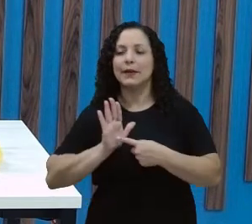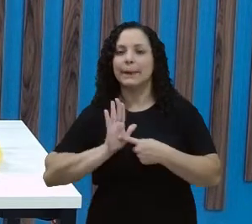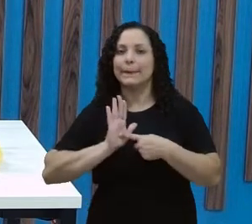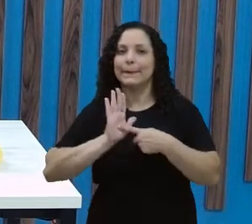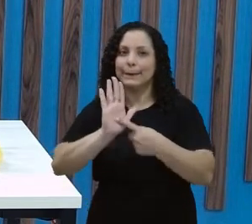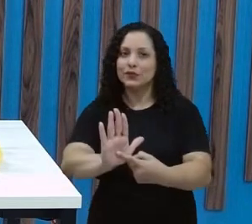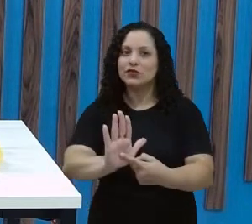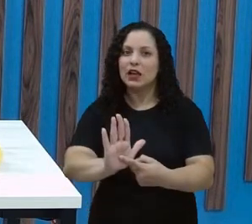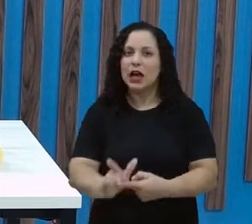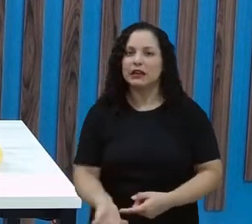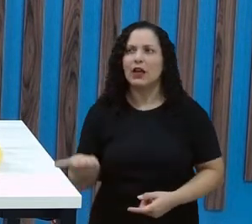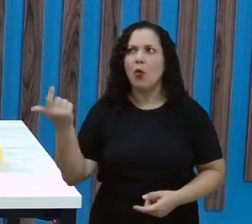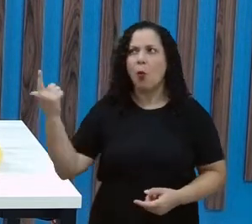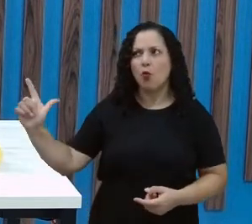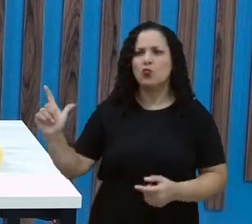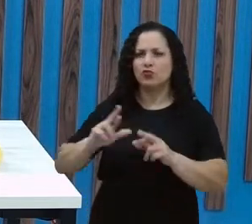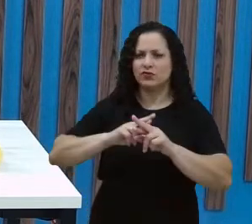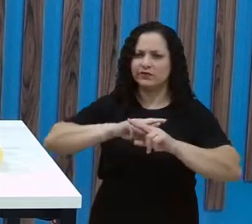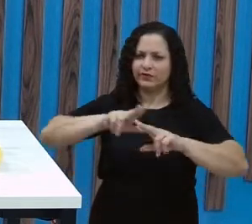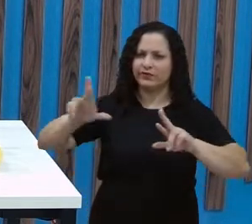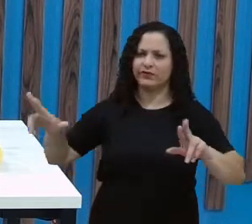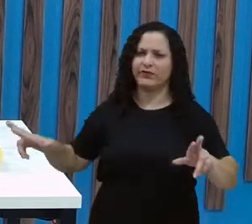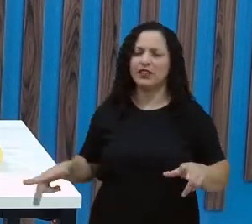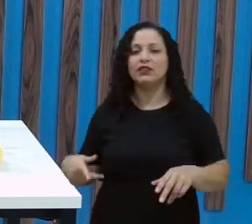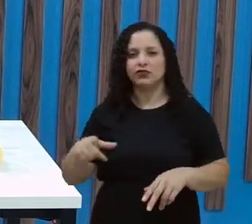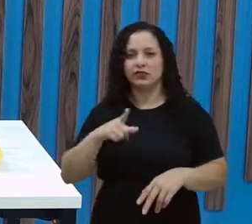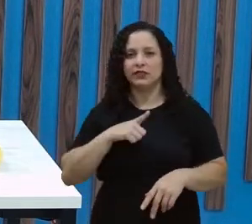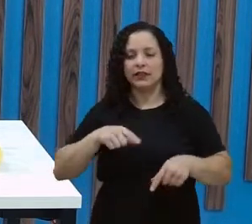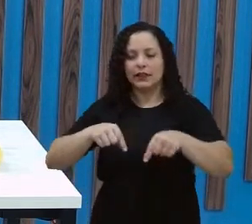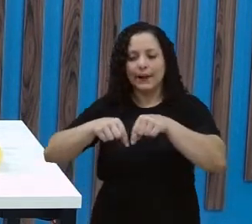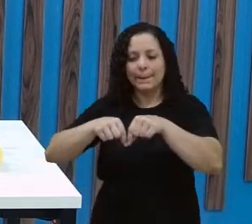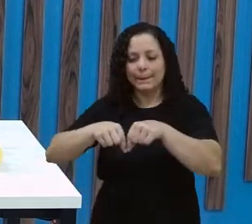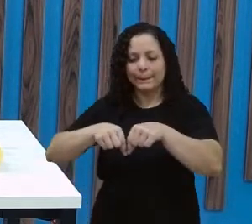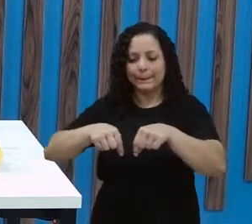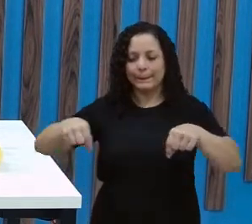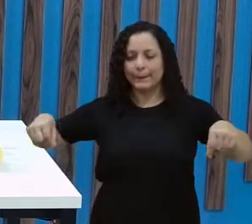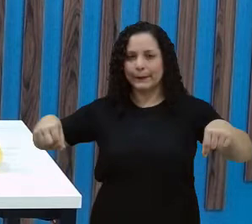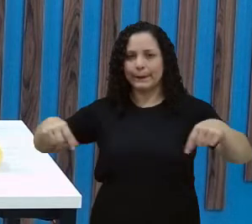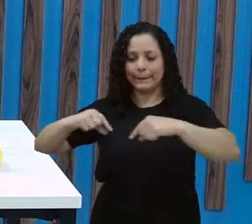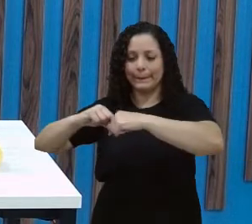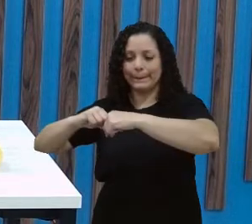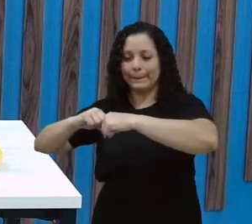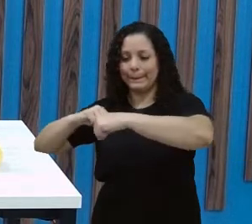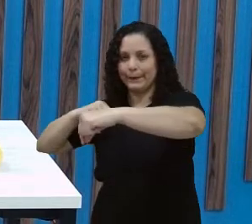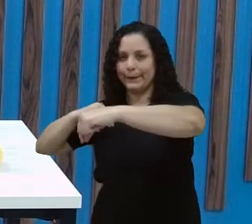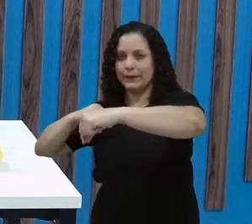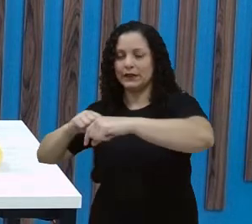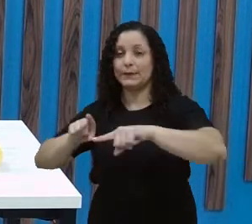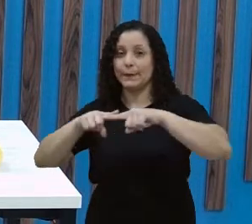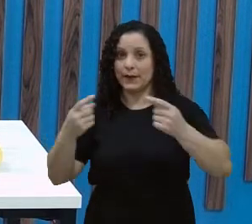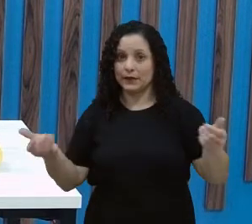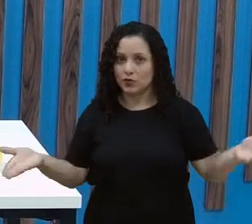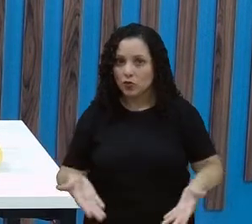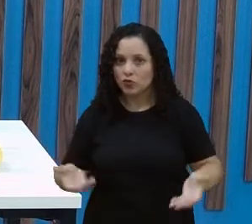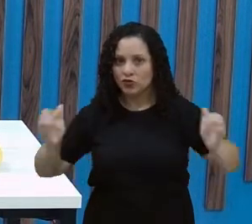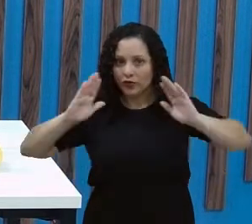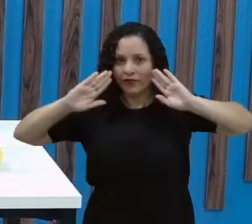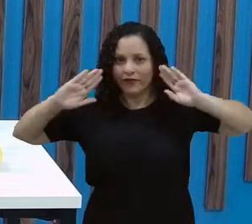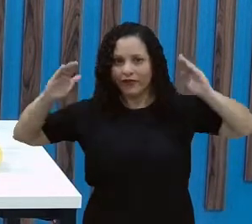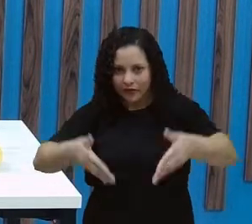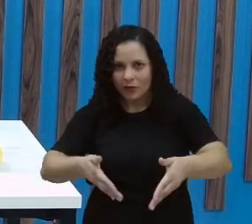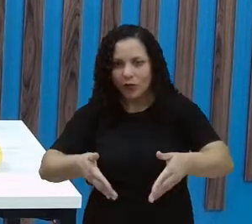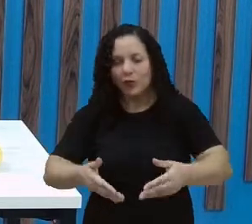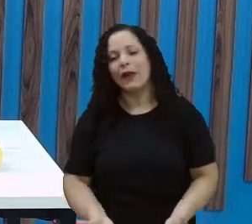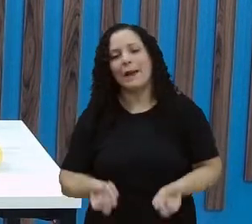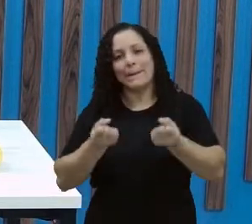medidas que a gente pode utilizar, tá? O que a gente pode medir, mas hoje o foco vai ser em massas, tá certo? Então,